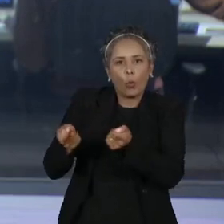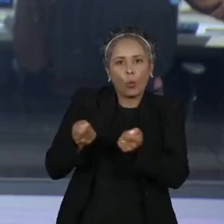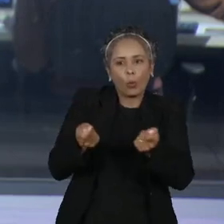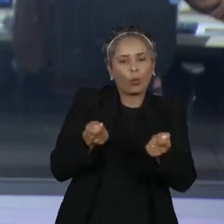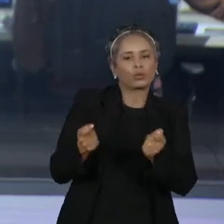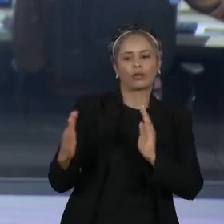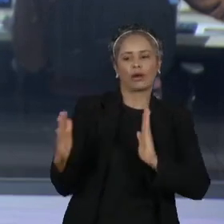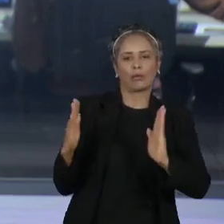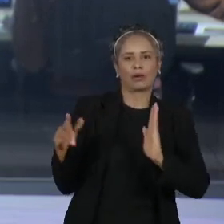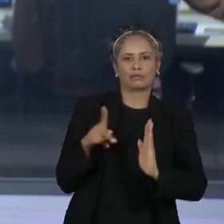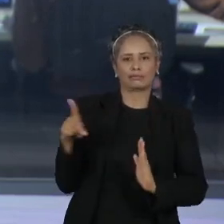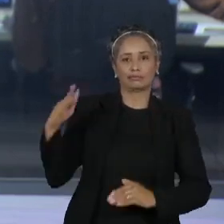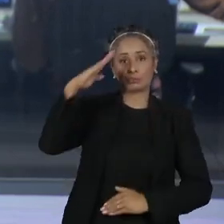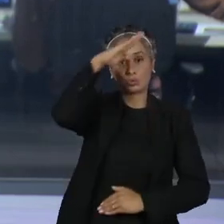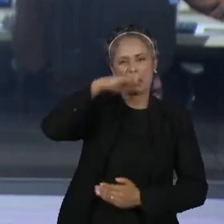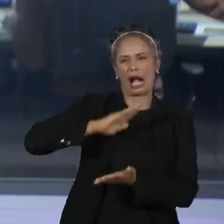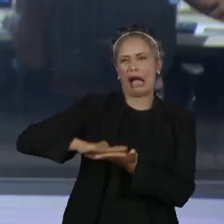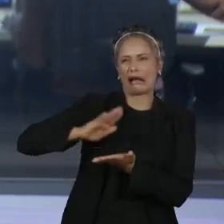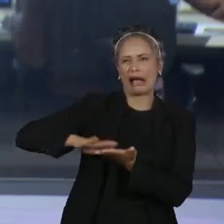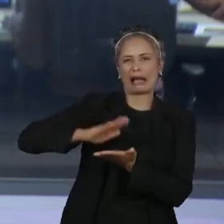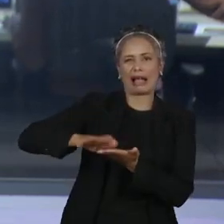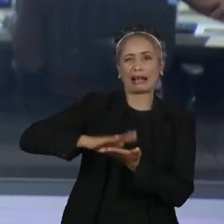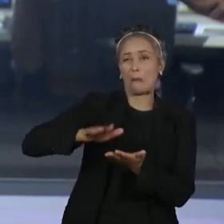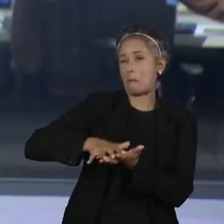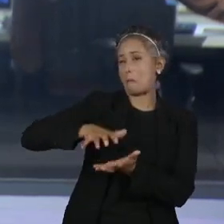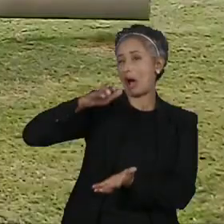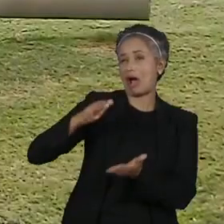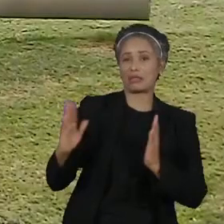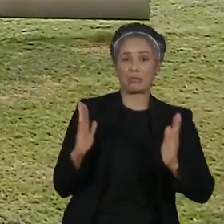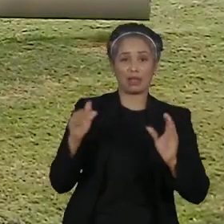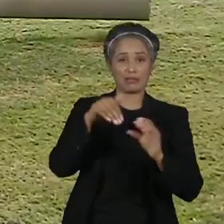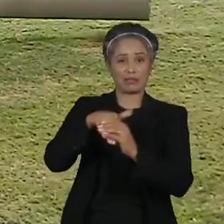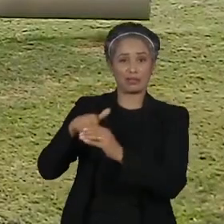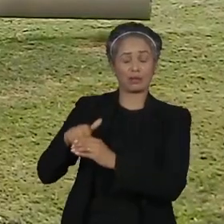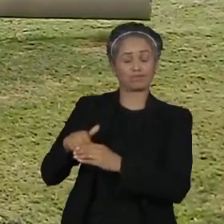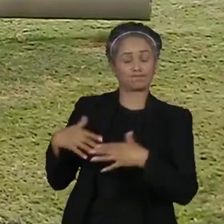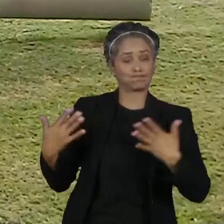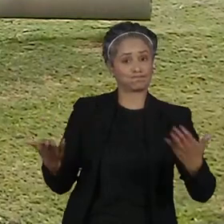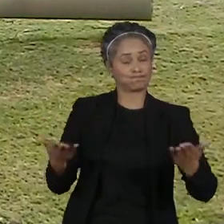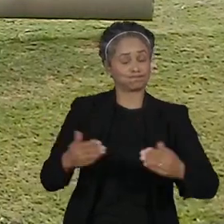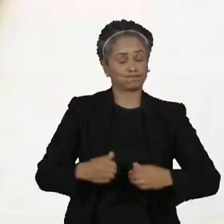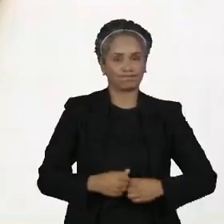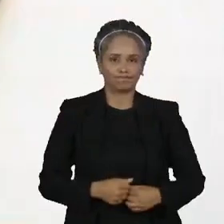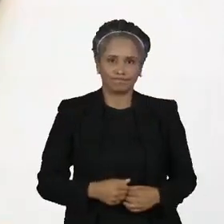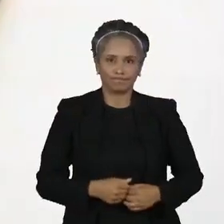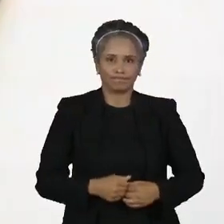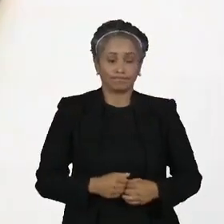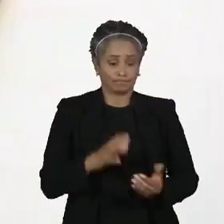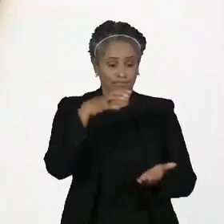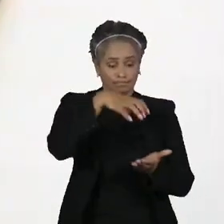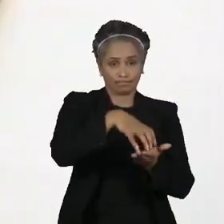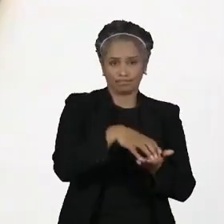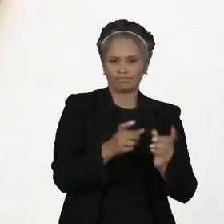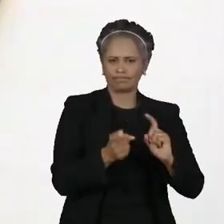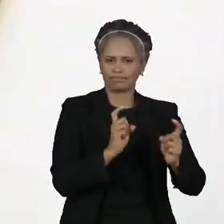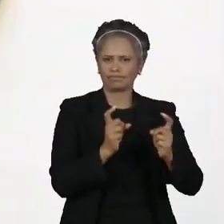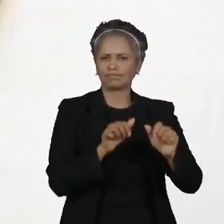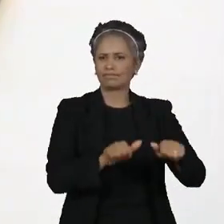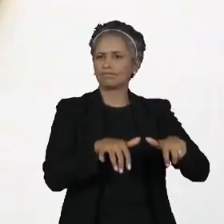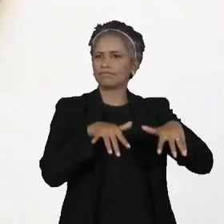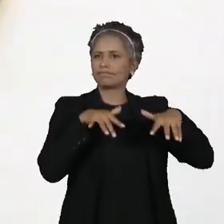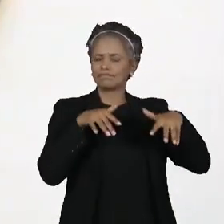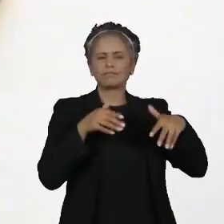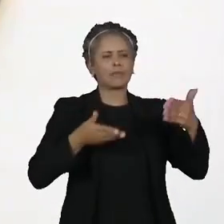O aumento dos gastos públicos em ano eleitoral. O plenário do TCU se reuniu nesta semana para